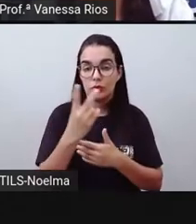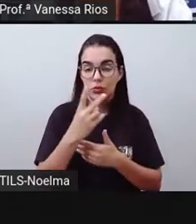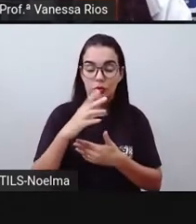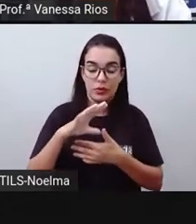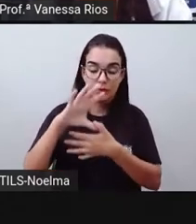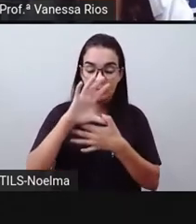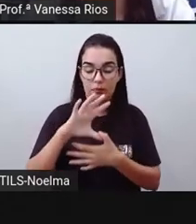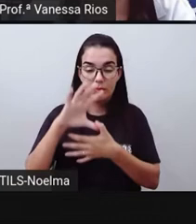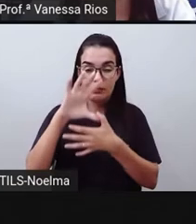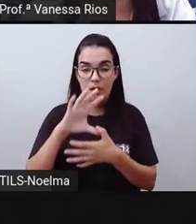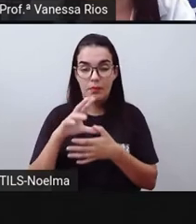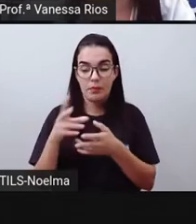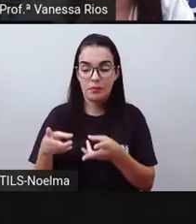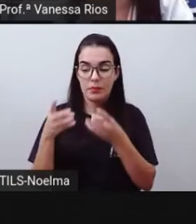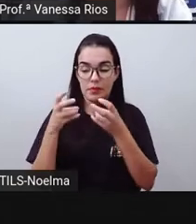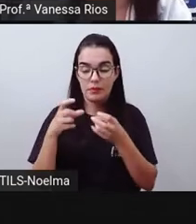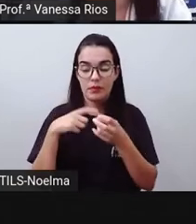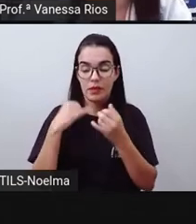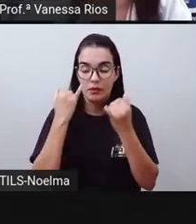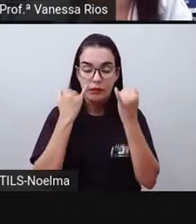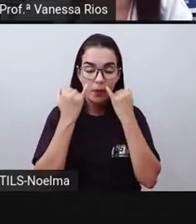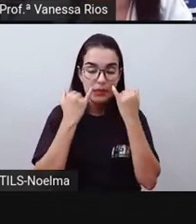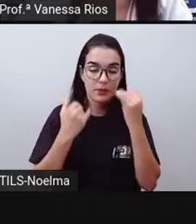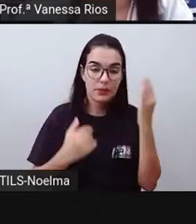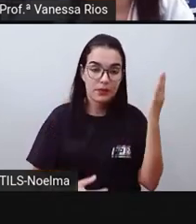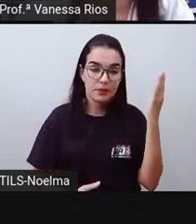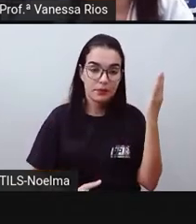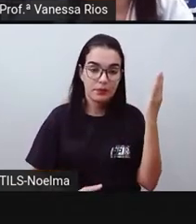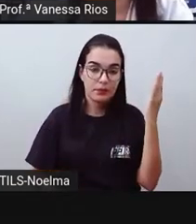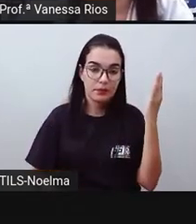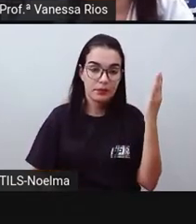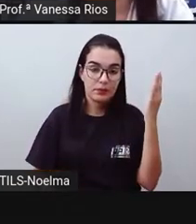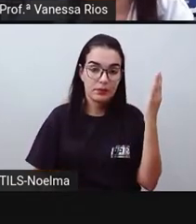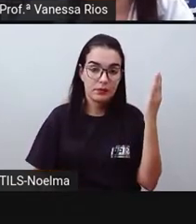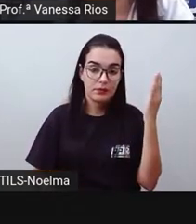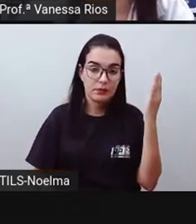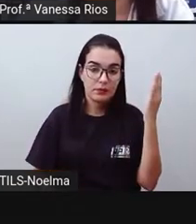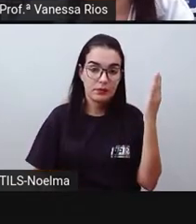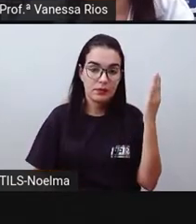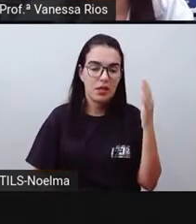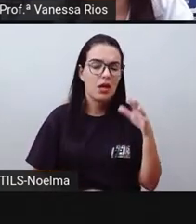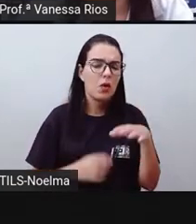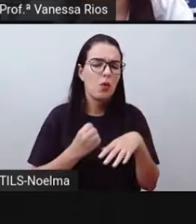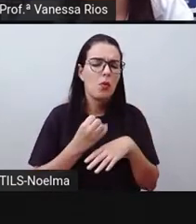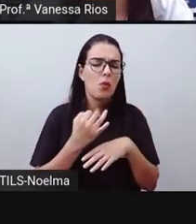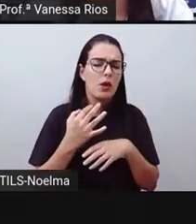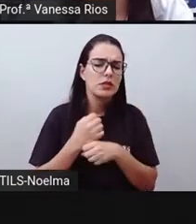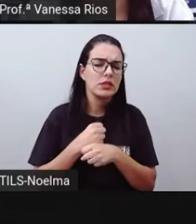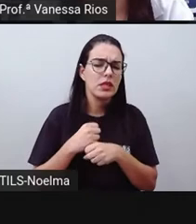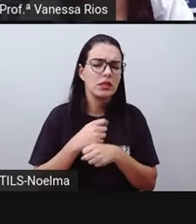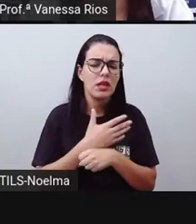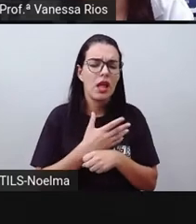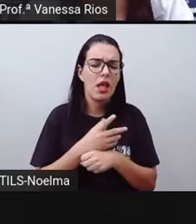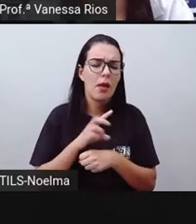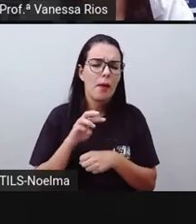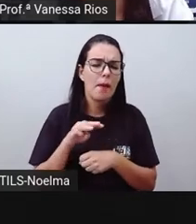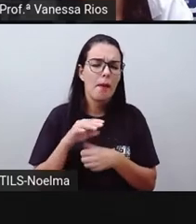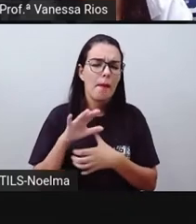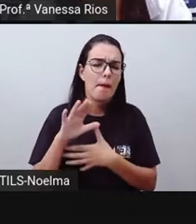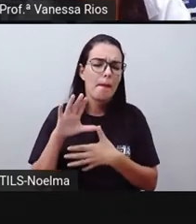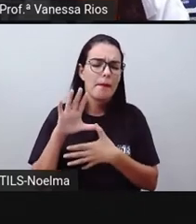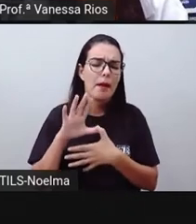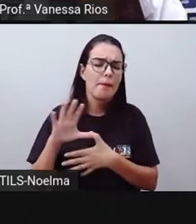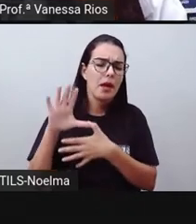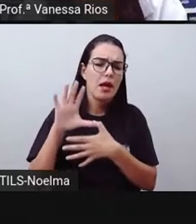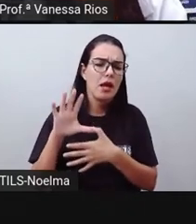relação às informações que eles trazem para a gente. Então, olha só. De quais anos são os mapas? Então, a gente vê um mapa de